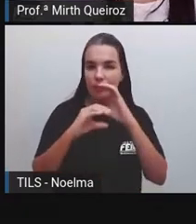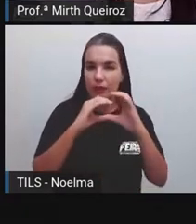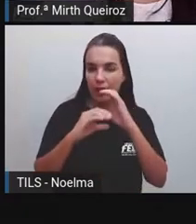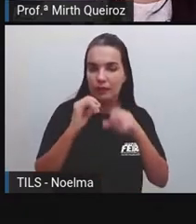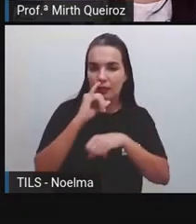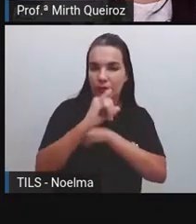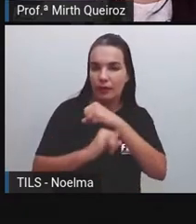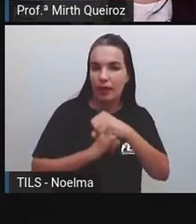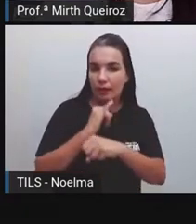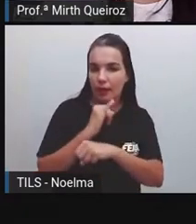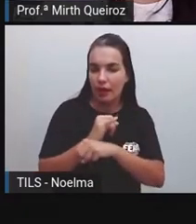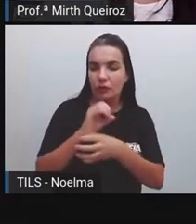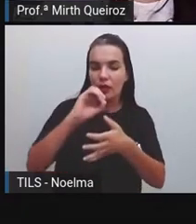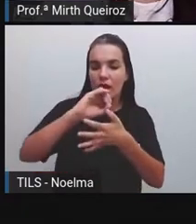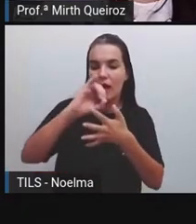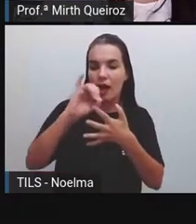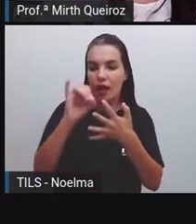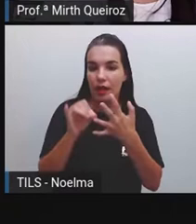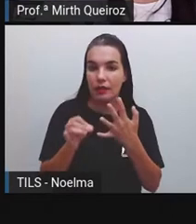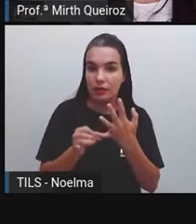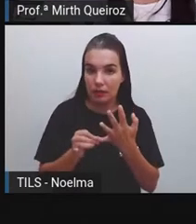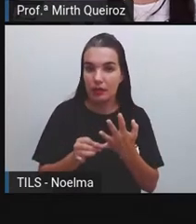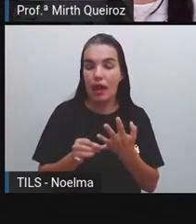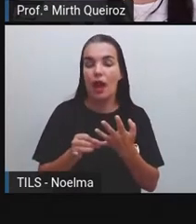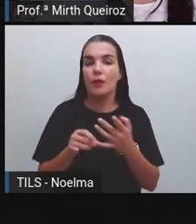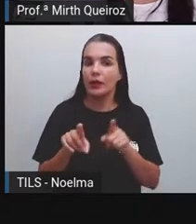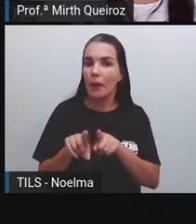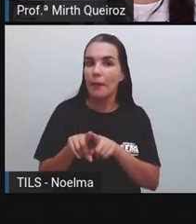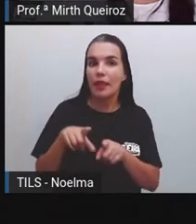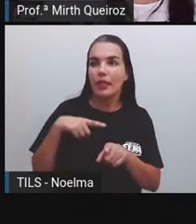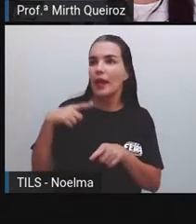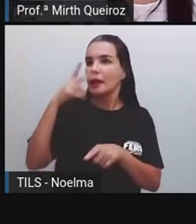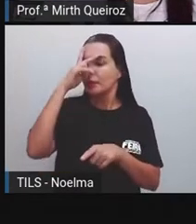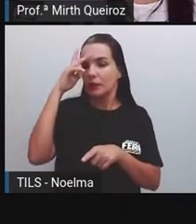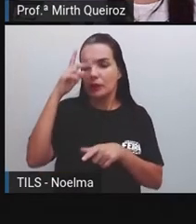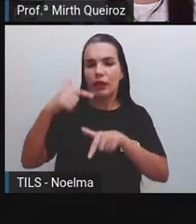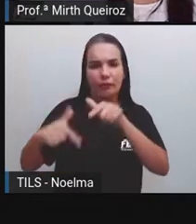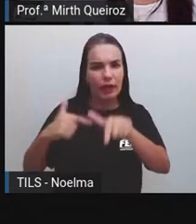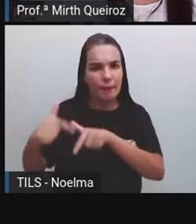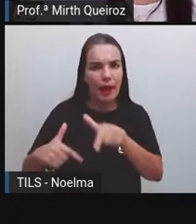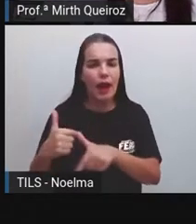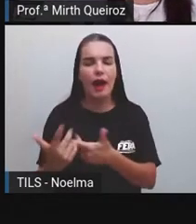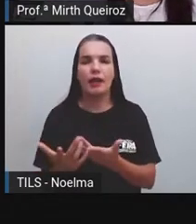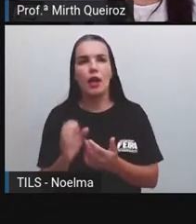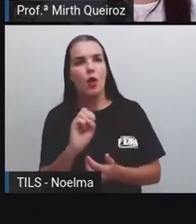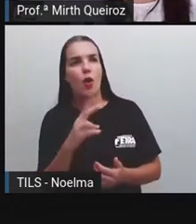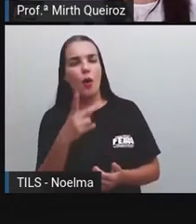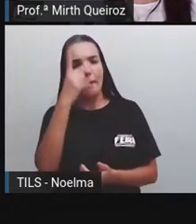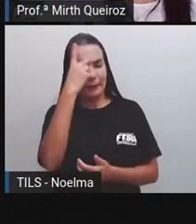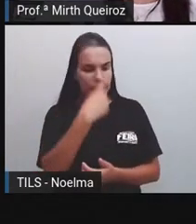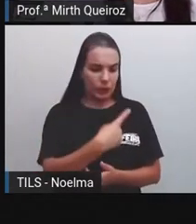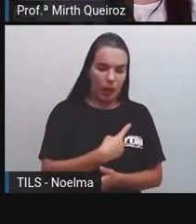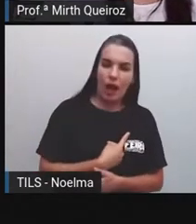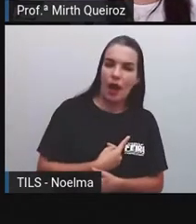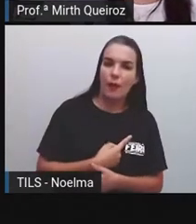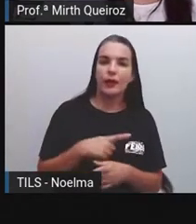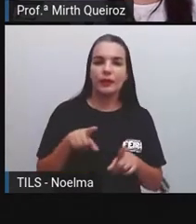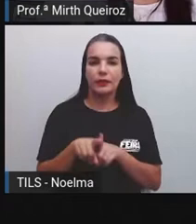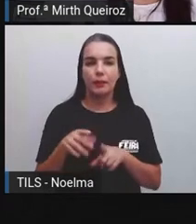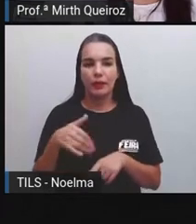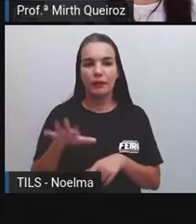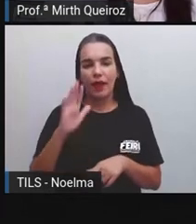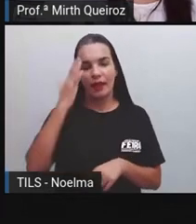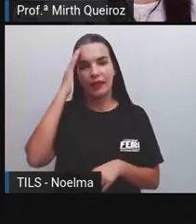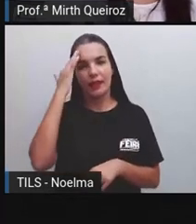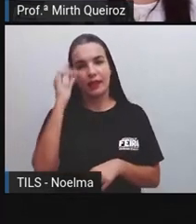muitas redes sociais são utilizadas mais para a questão do trabalho, outras redes sociais mais de ordem pessoal, a gente vai entender um pouquinho como é que